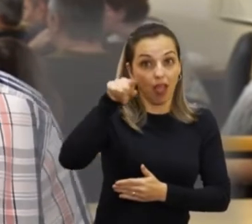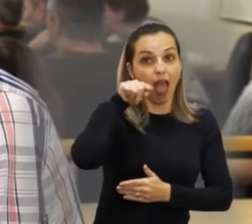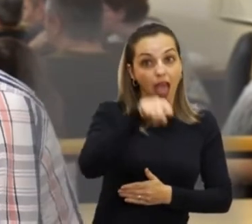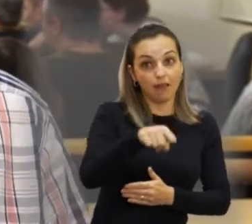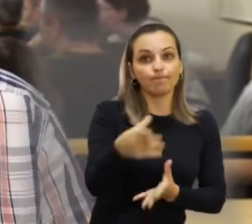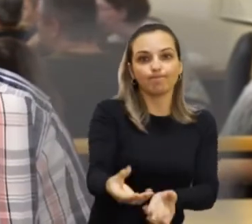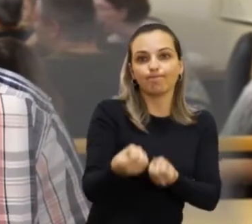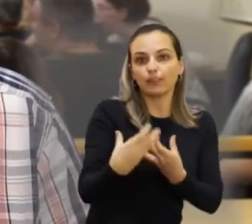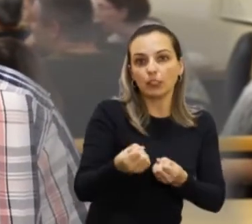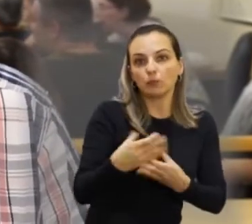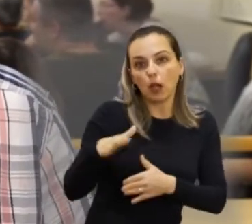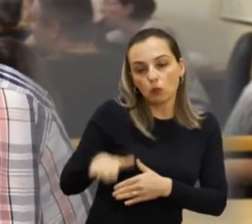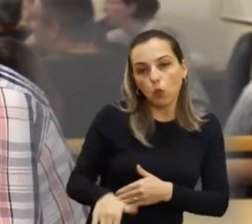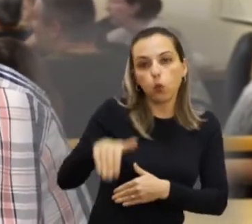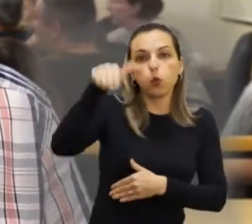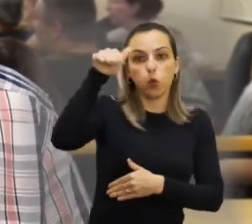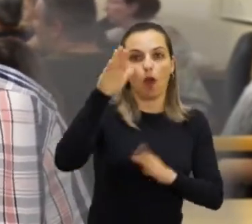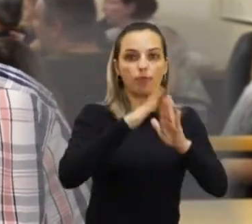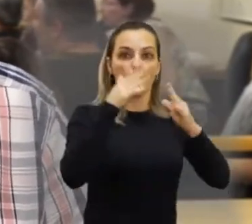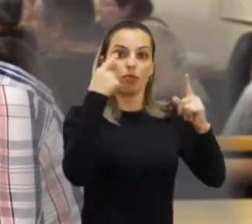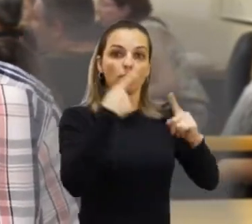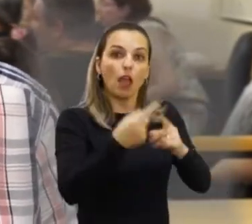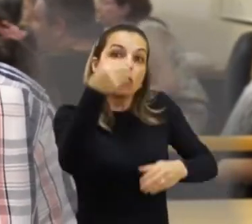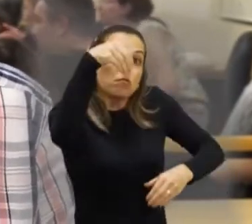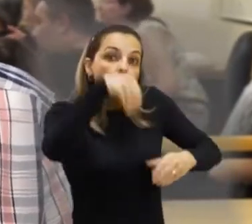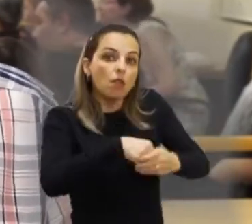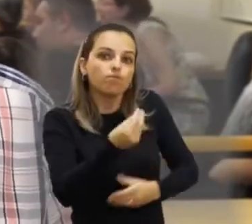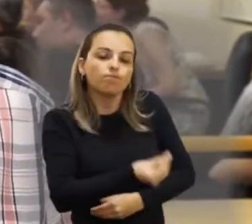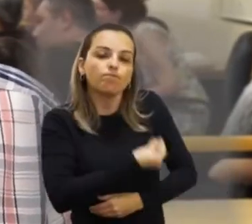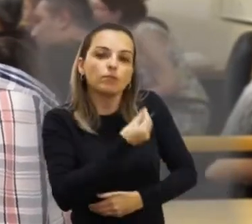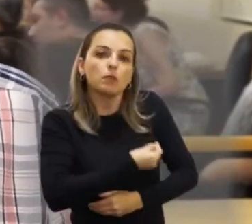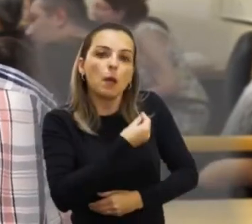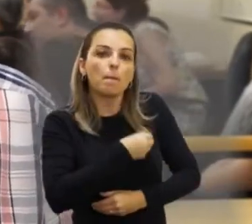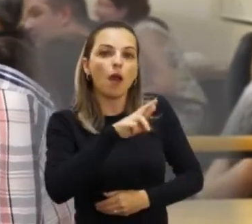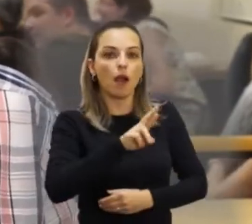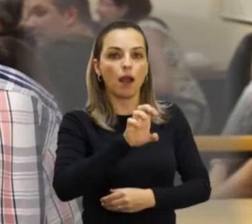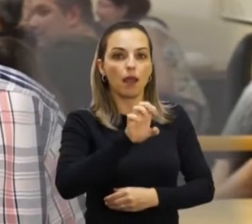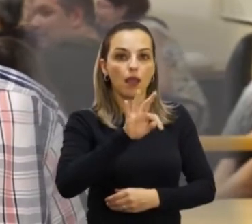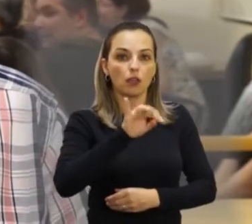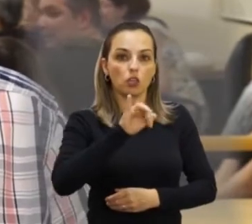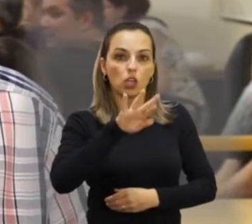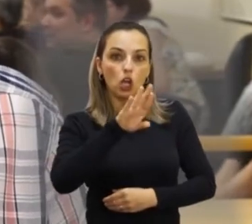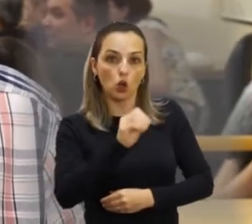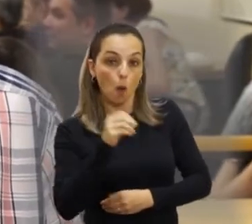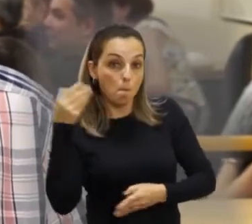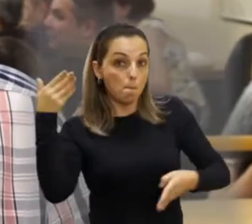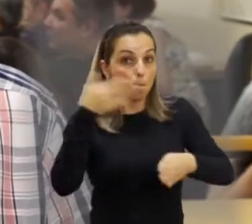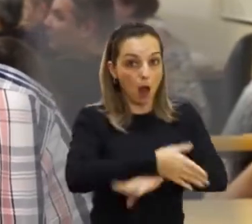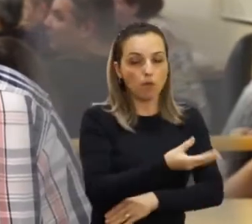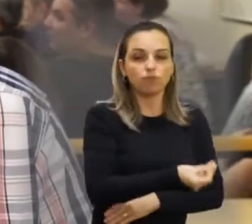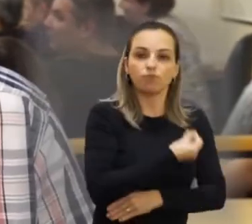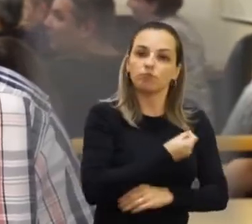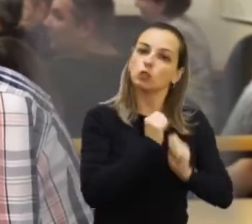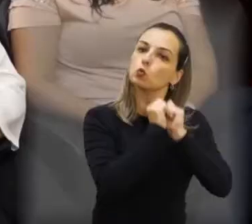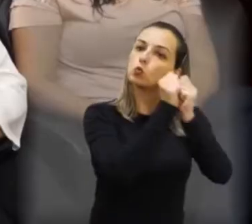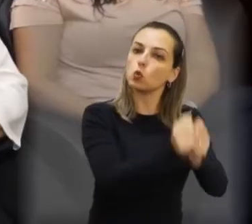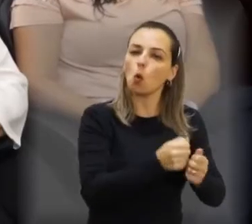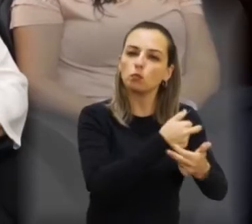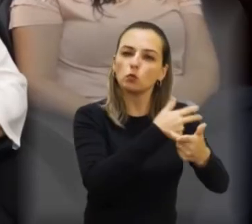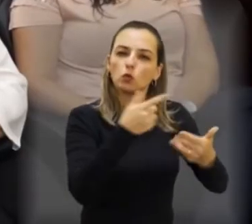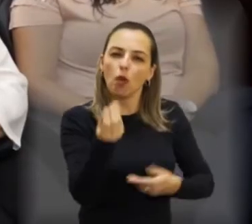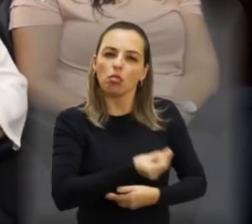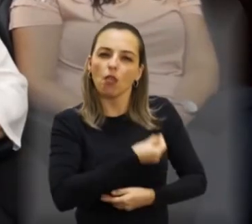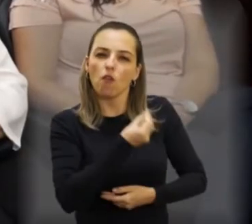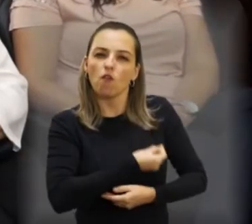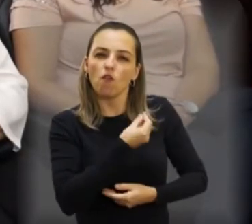e que ele transmitiu para a gente. Desde muito cedo, a gente participando com ele dos movimentos na igreja, dos retiros, que a gente sempre